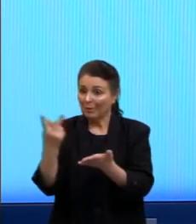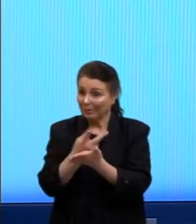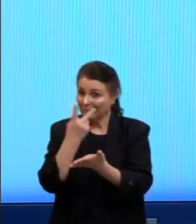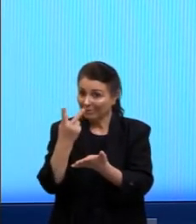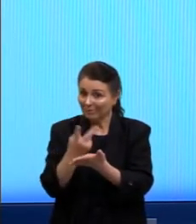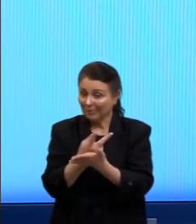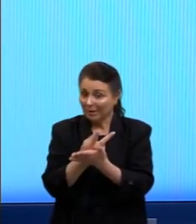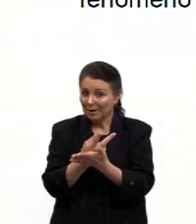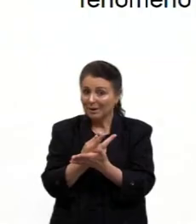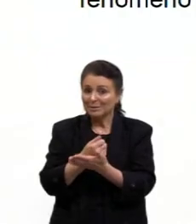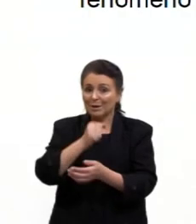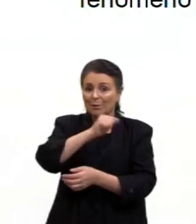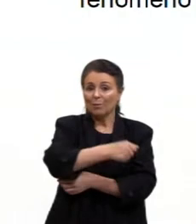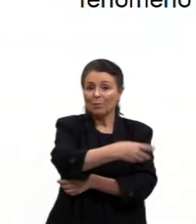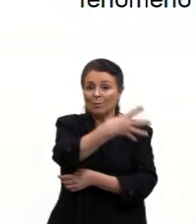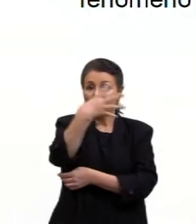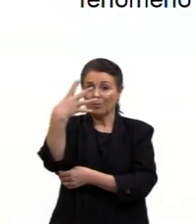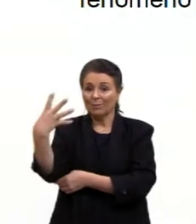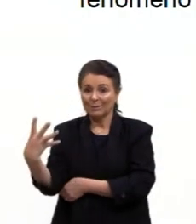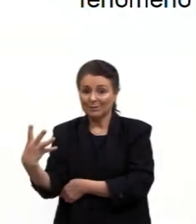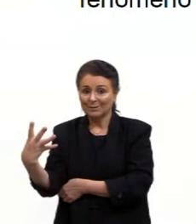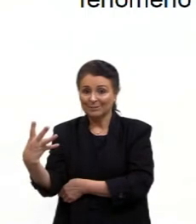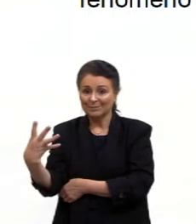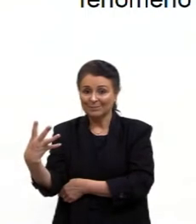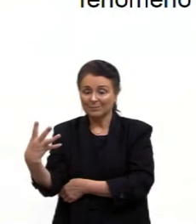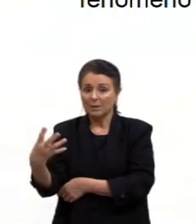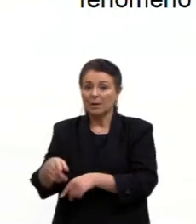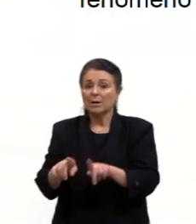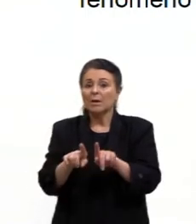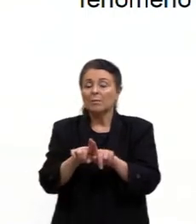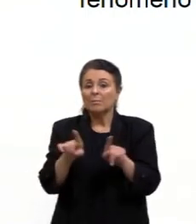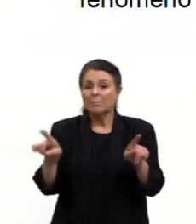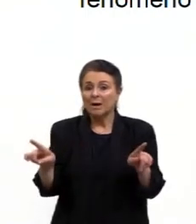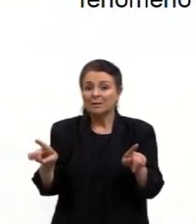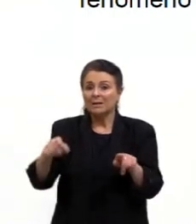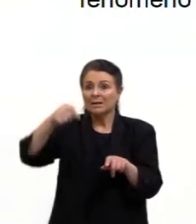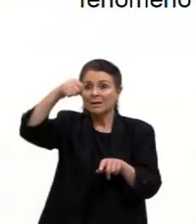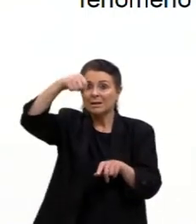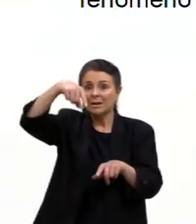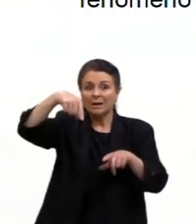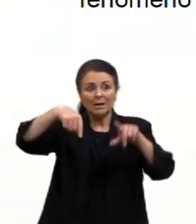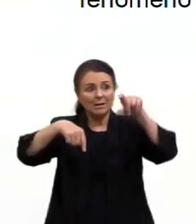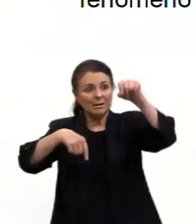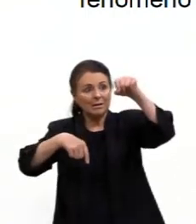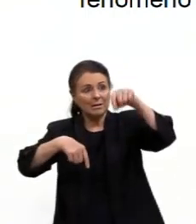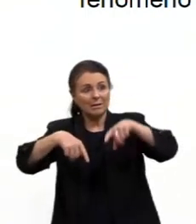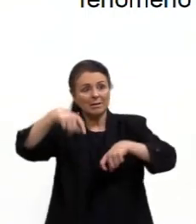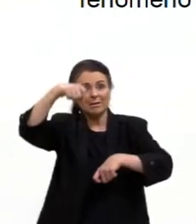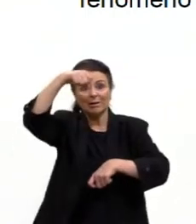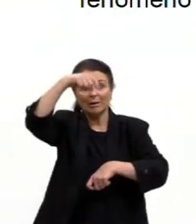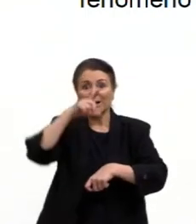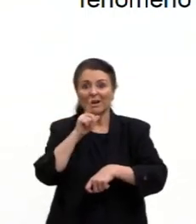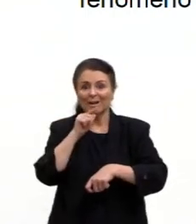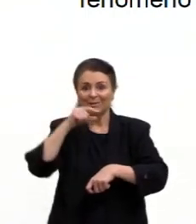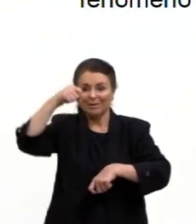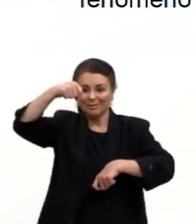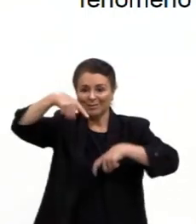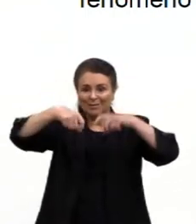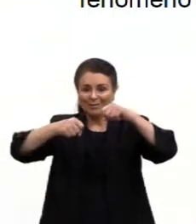com o arco-íris. Só que ele acontece, então, nas gotas de água. É o mesmo efeito que acontece no arco-íris.